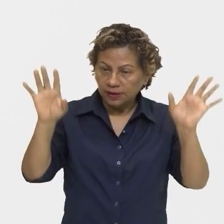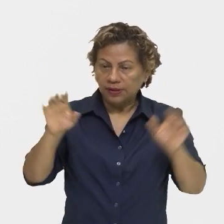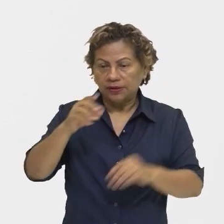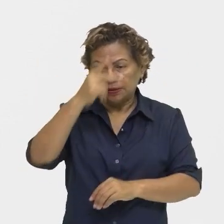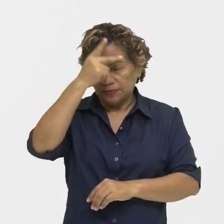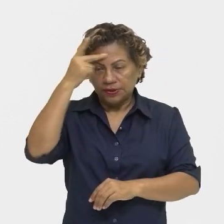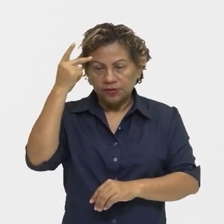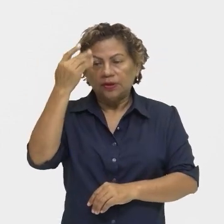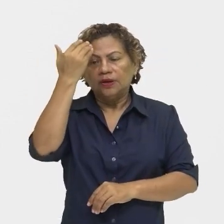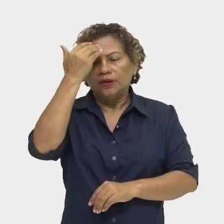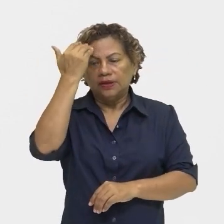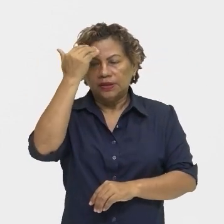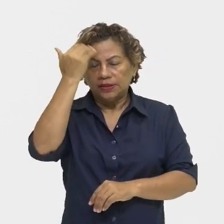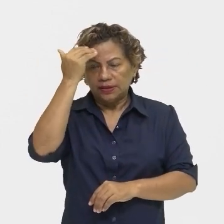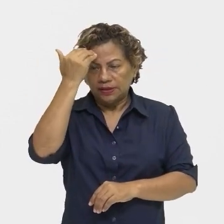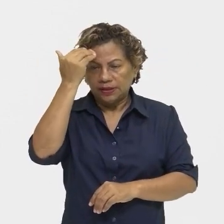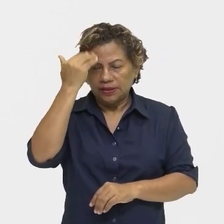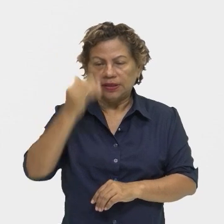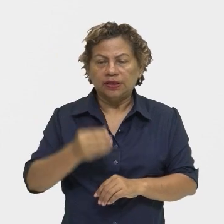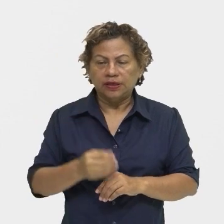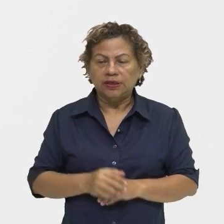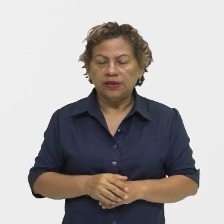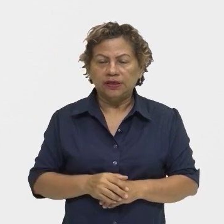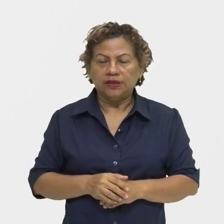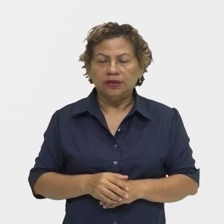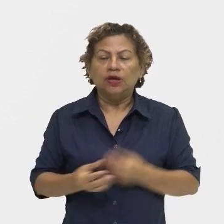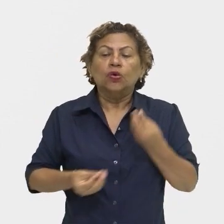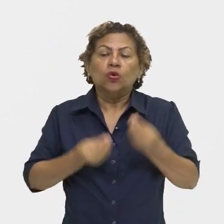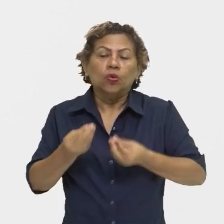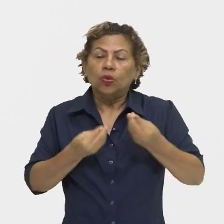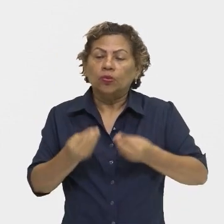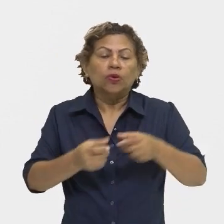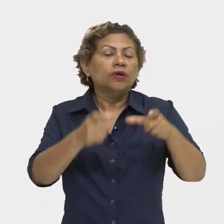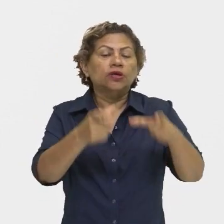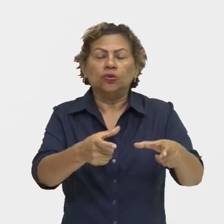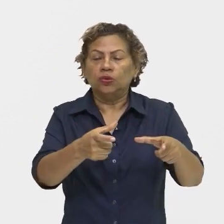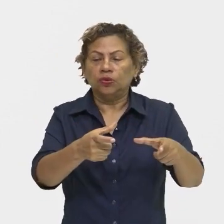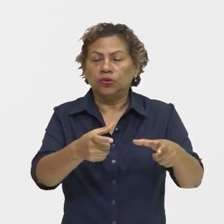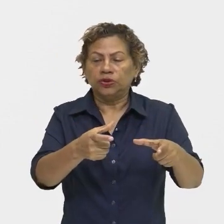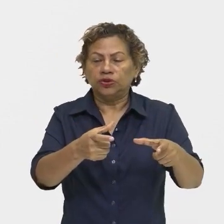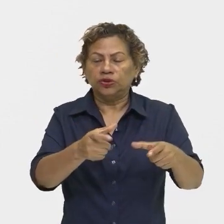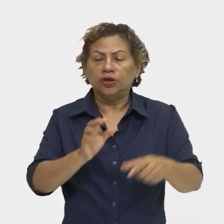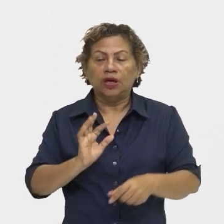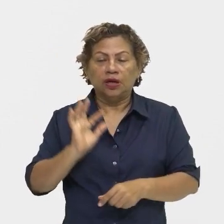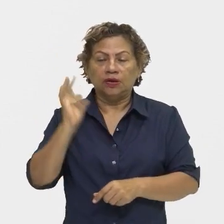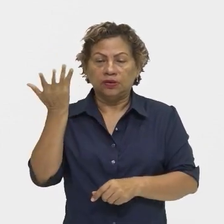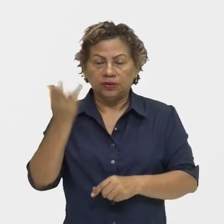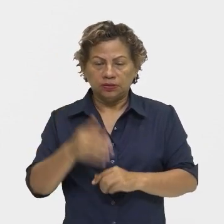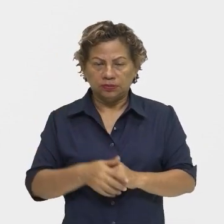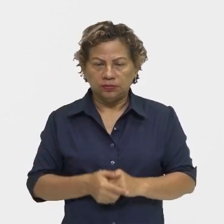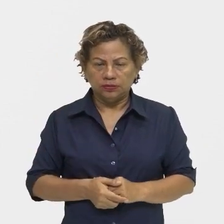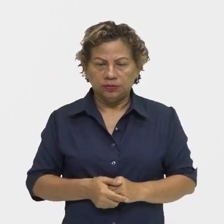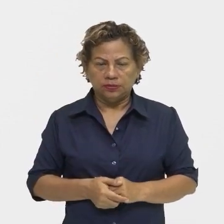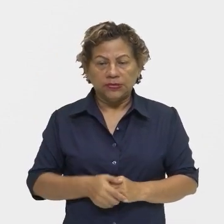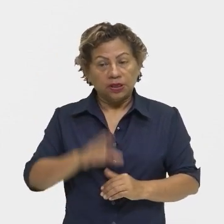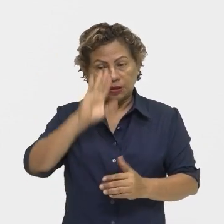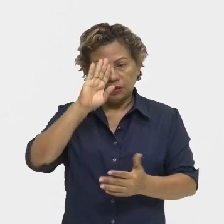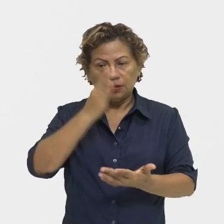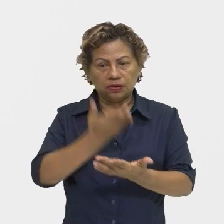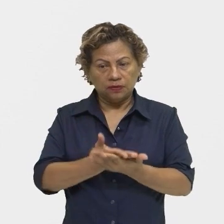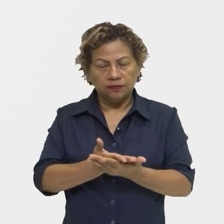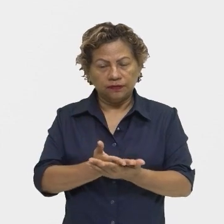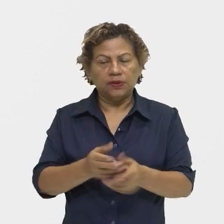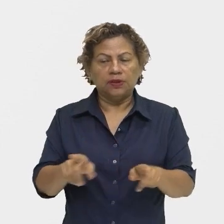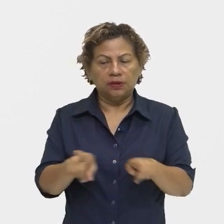entenda, compreenda onde, como, por que aconteceu aquele fato. E a questão da confiabilidade também,